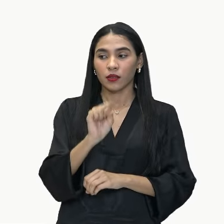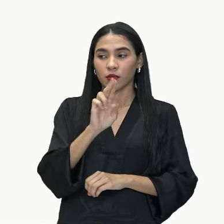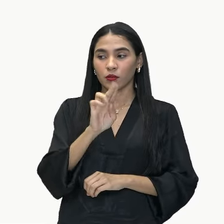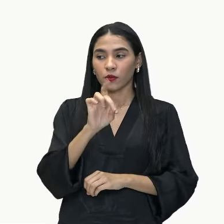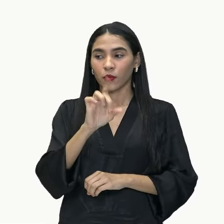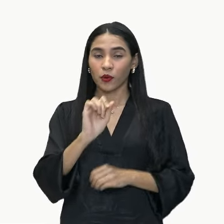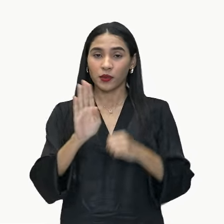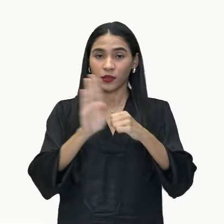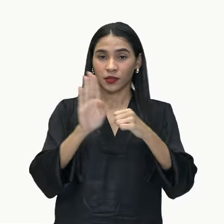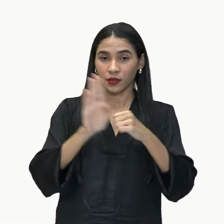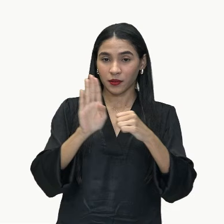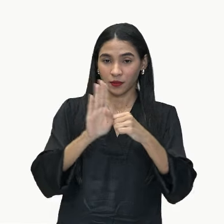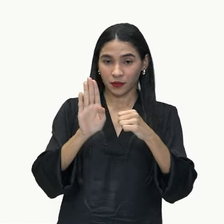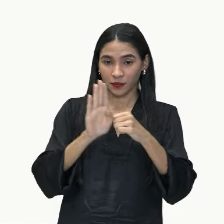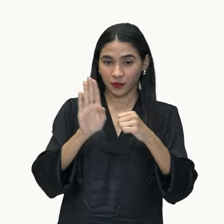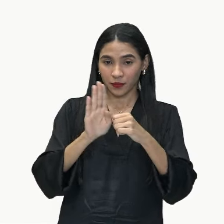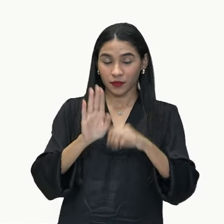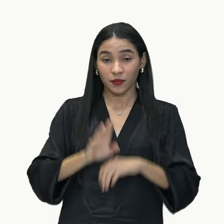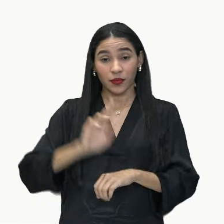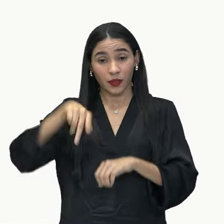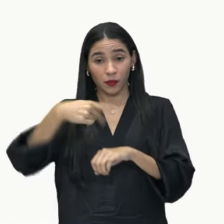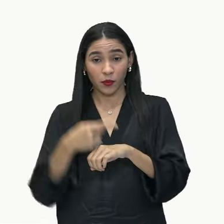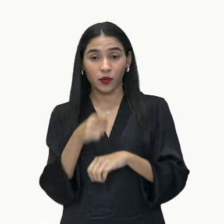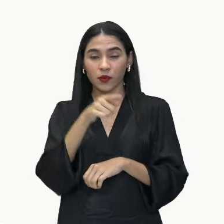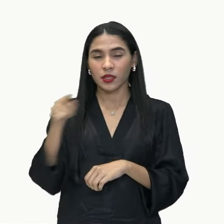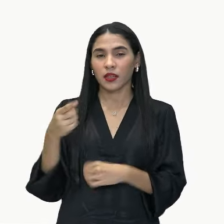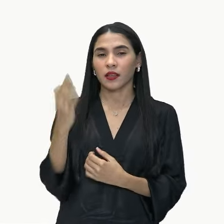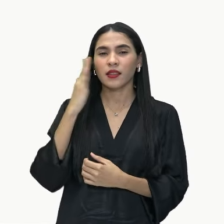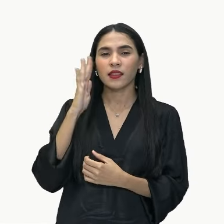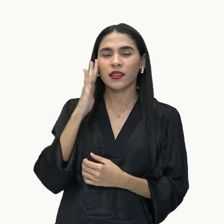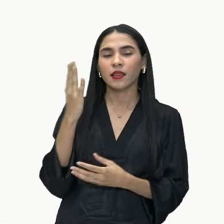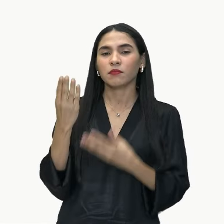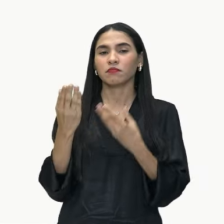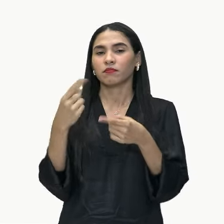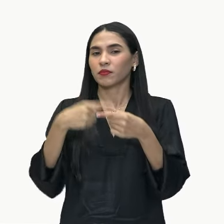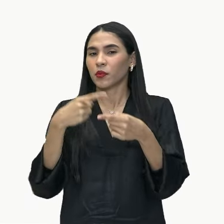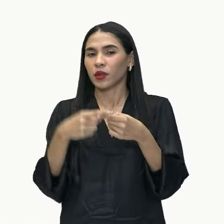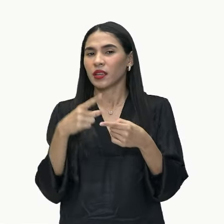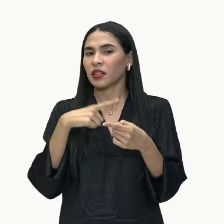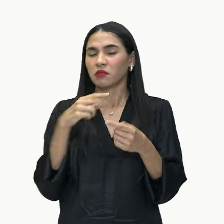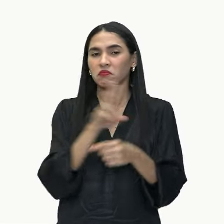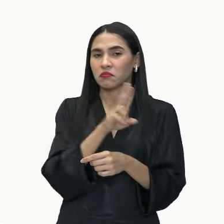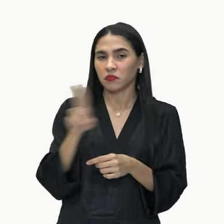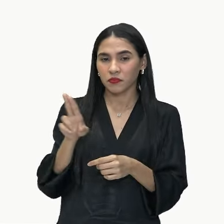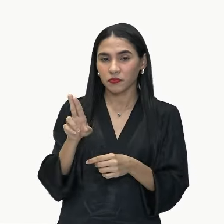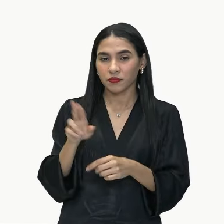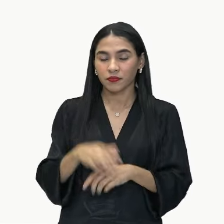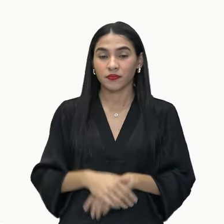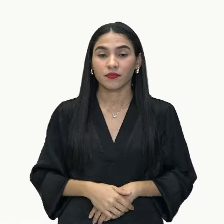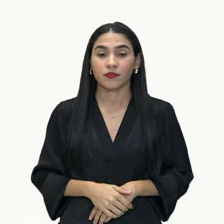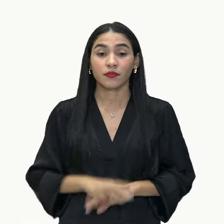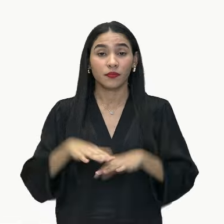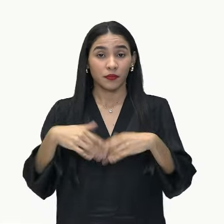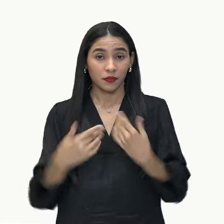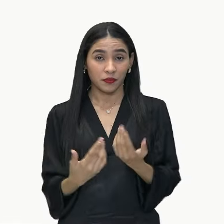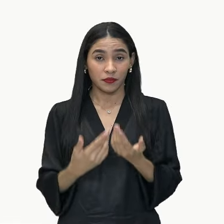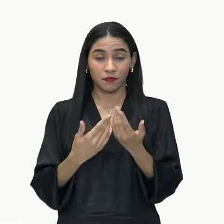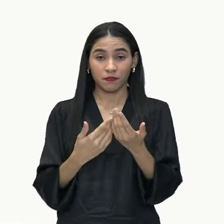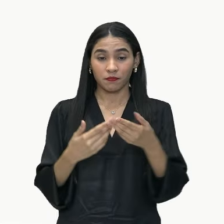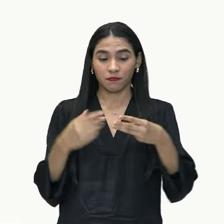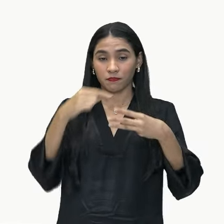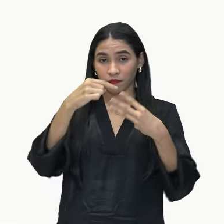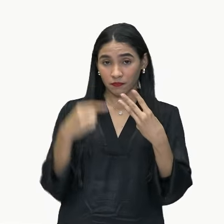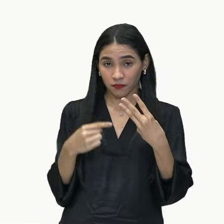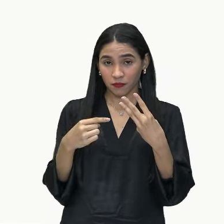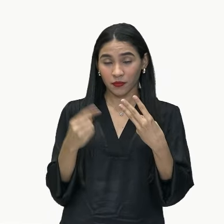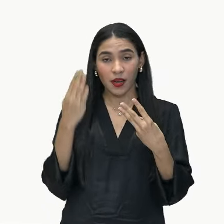substantivas. E logo mais, vocês vão entender por que elas têm este nome, certo? Então, feito esse processo para